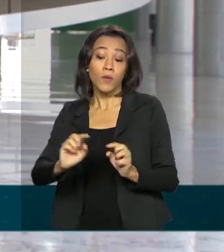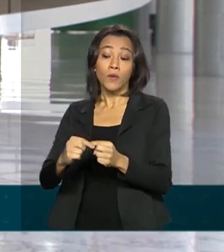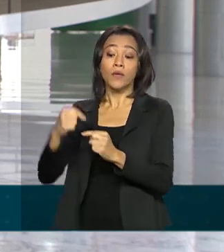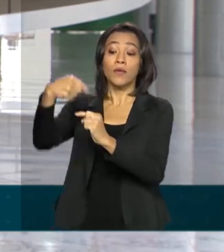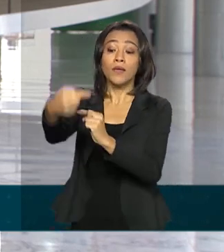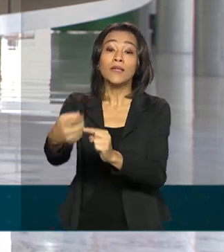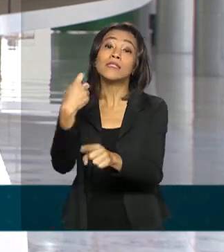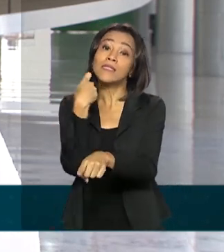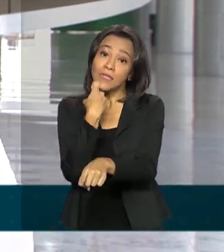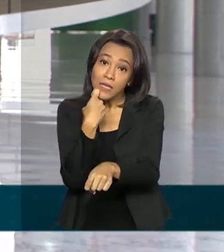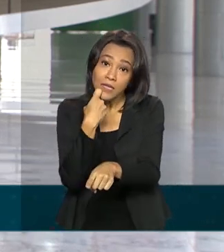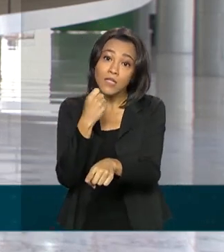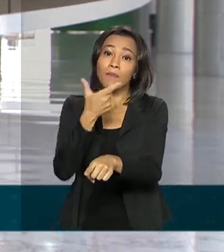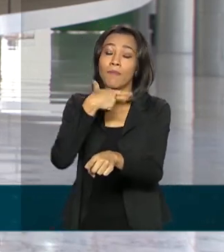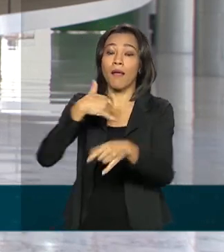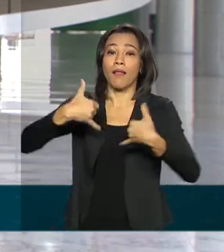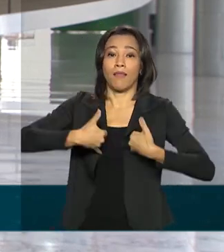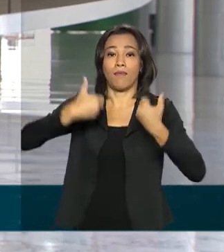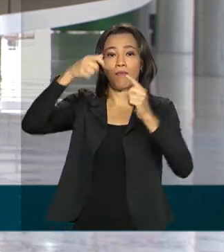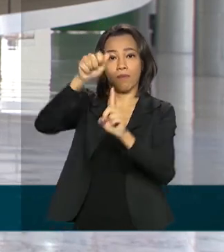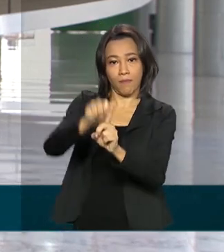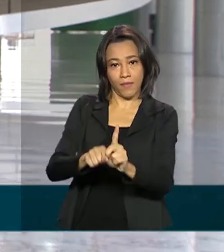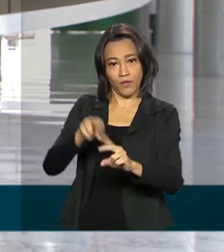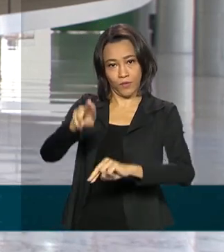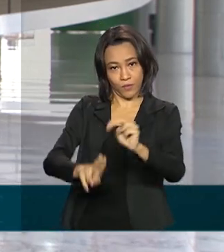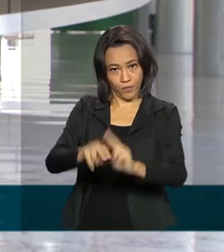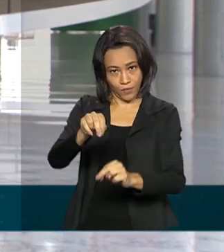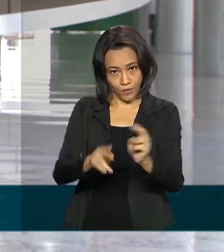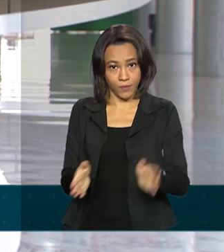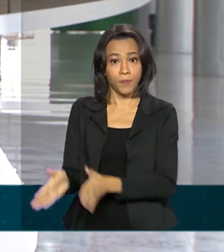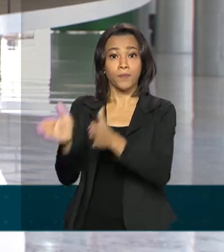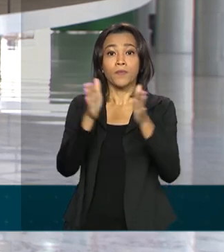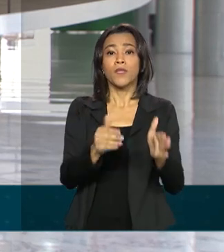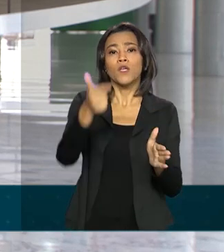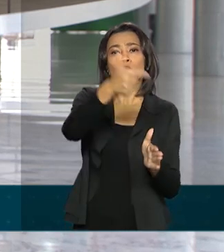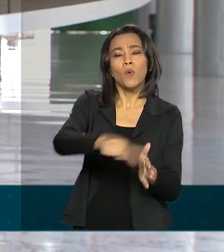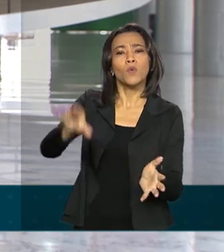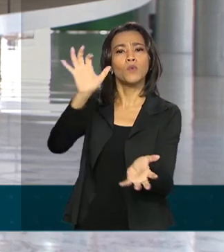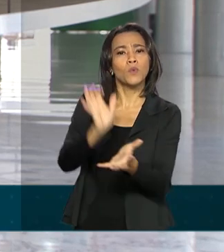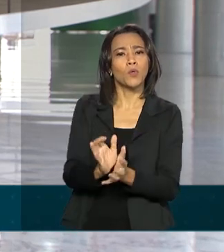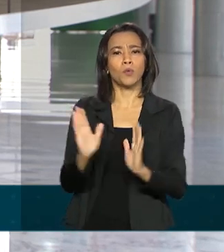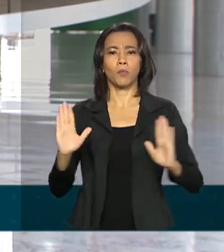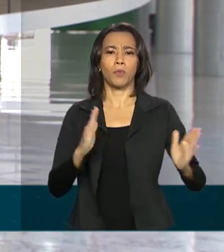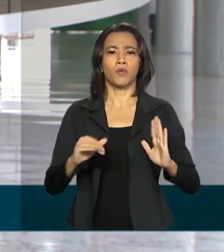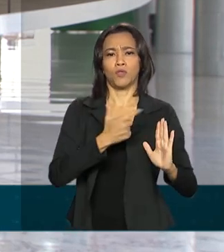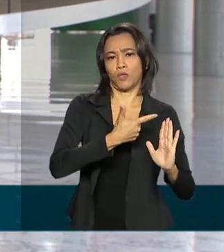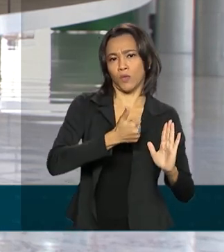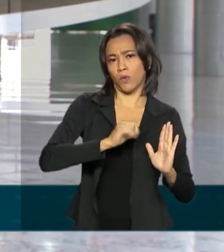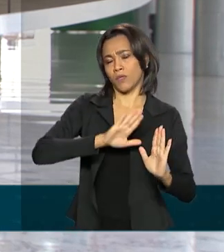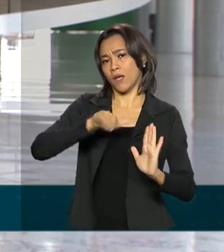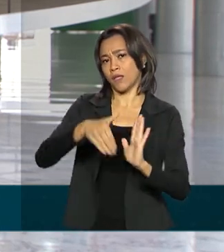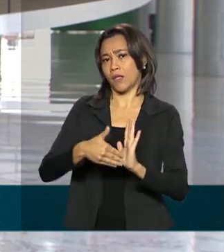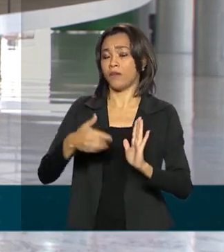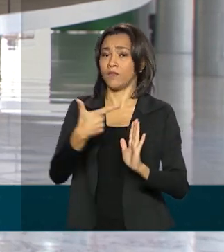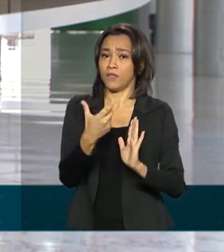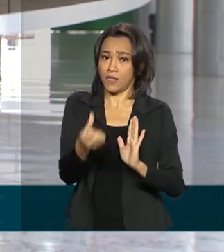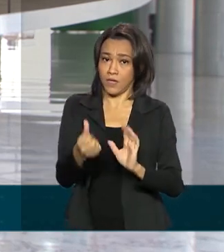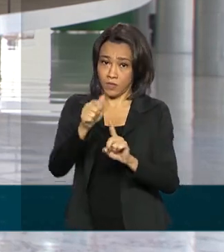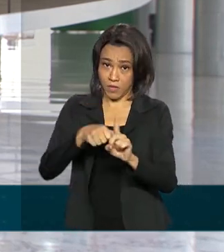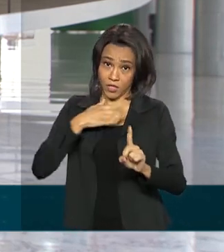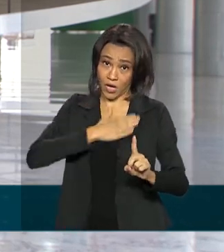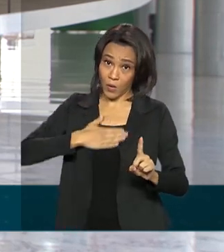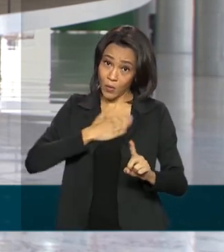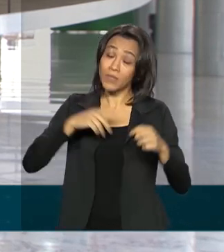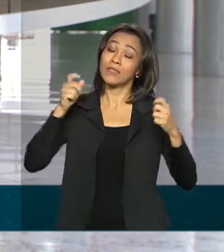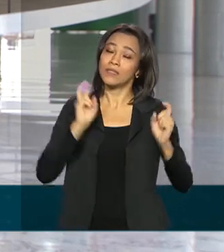para os aniversariantes de junho. E para o restante dos trabalhadores, entre 12 e 26 de agosto, também levando em consideração o